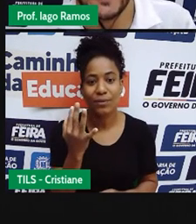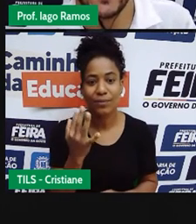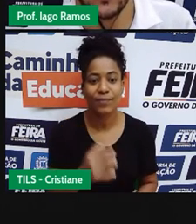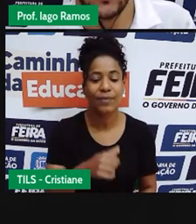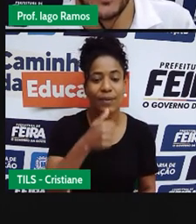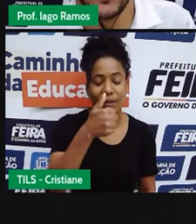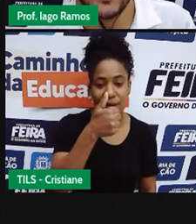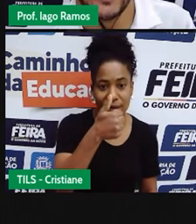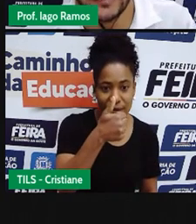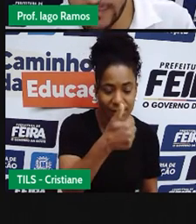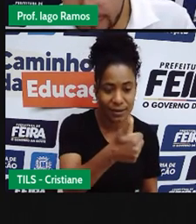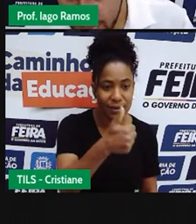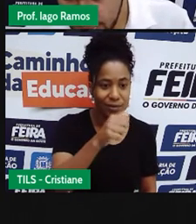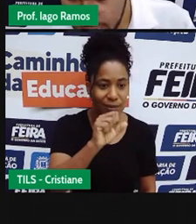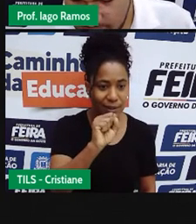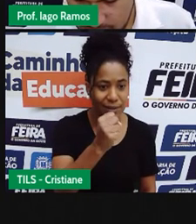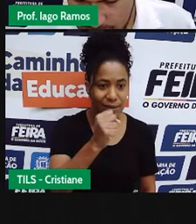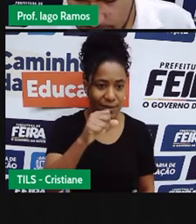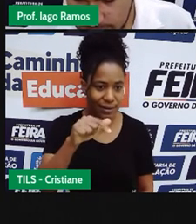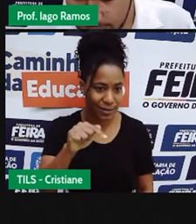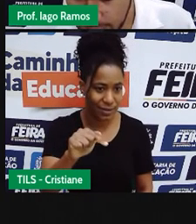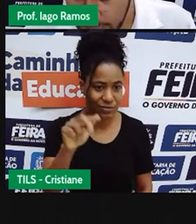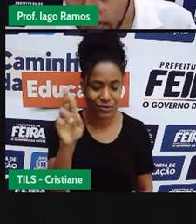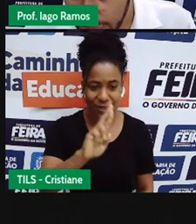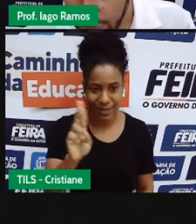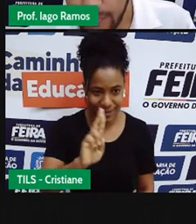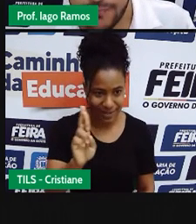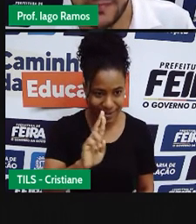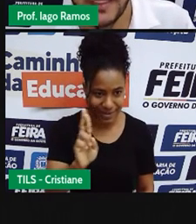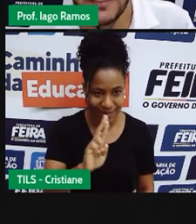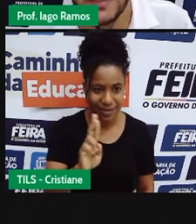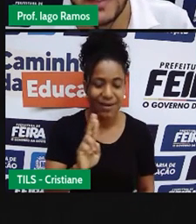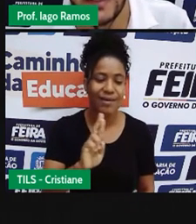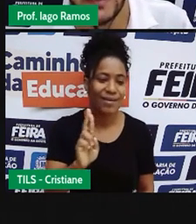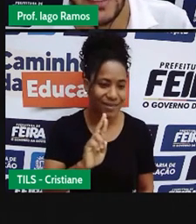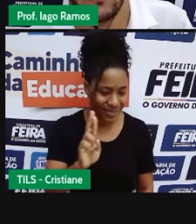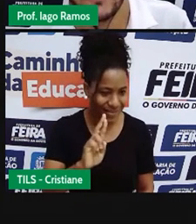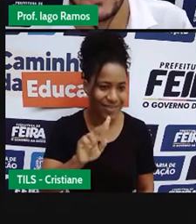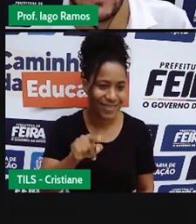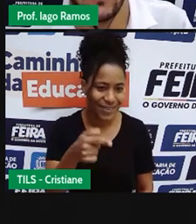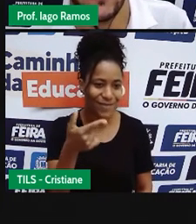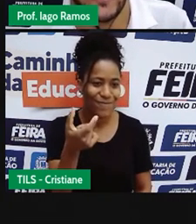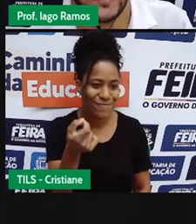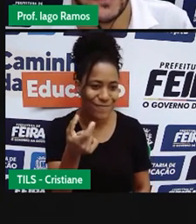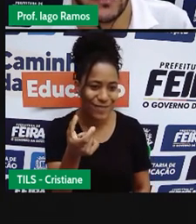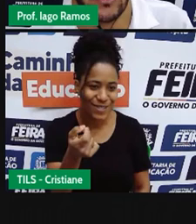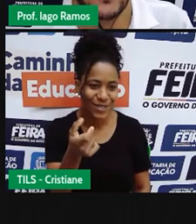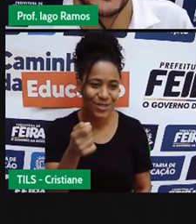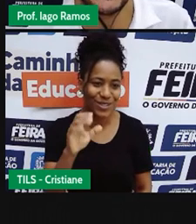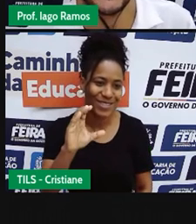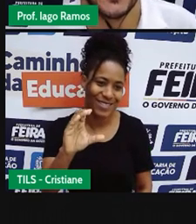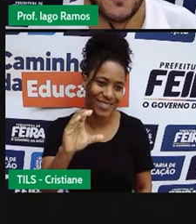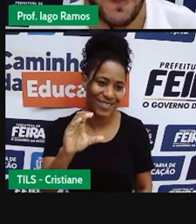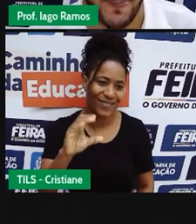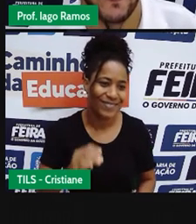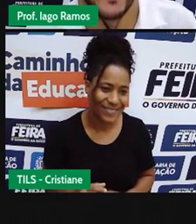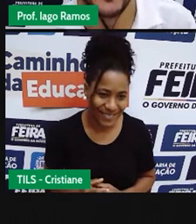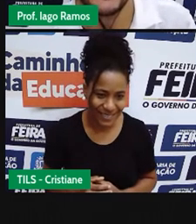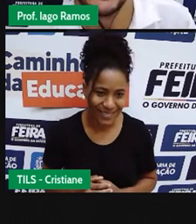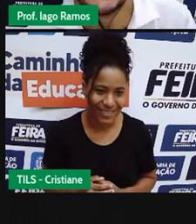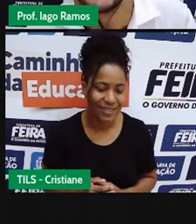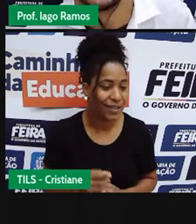de 187 reais e 20 centavos. Então, veja agora o seguinte,